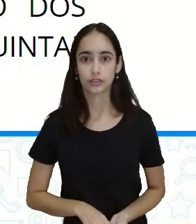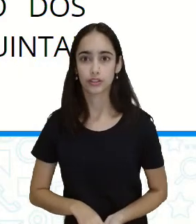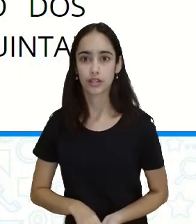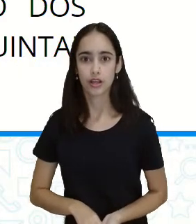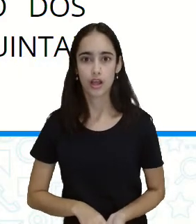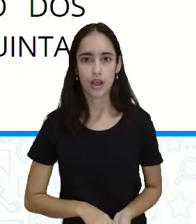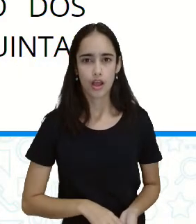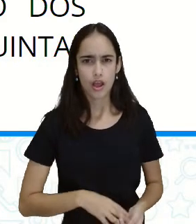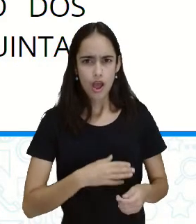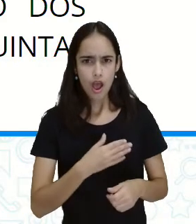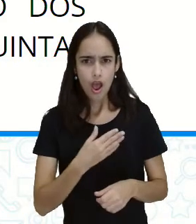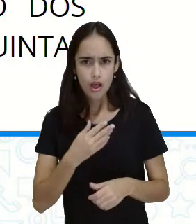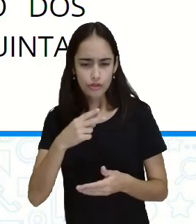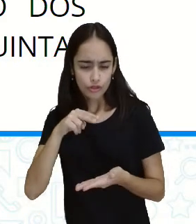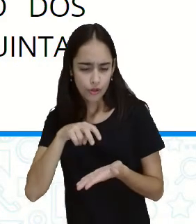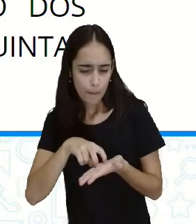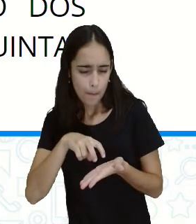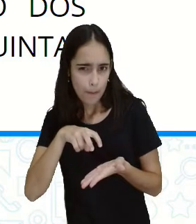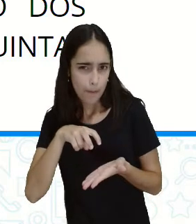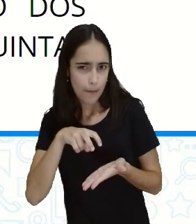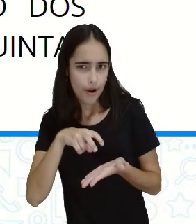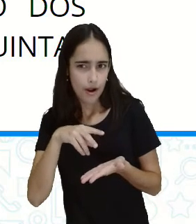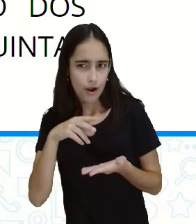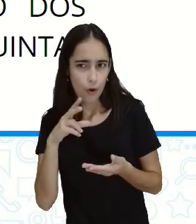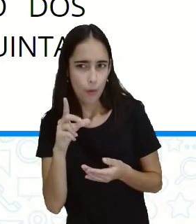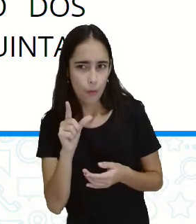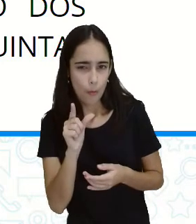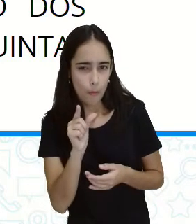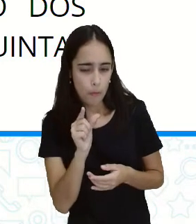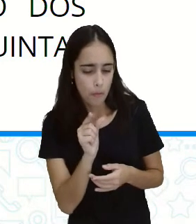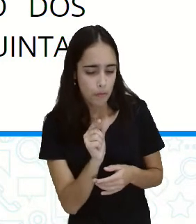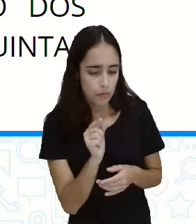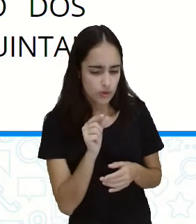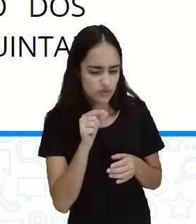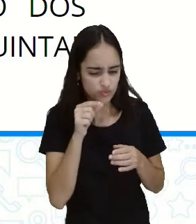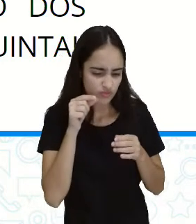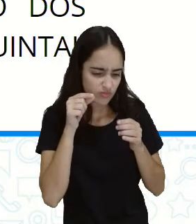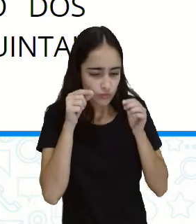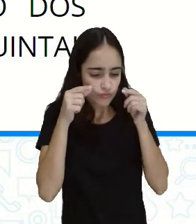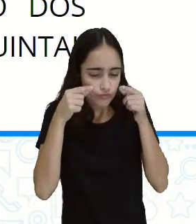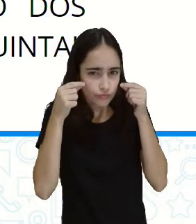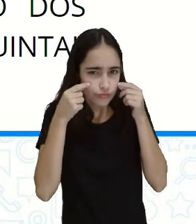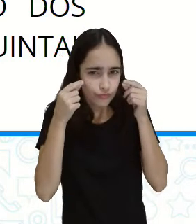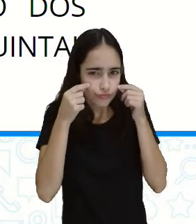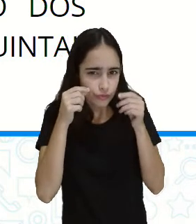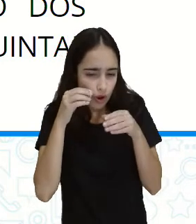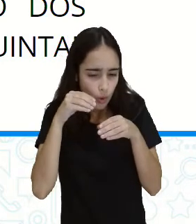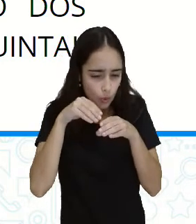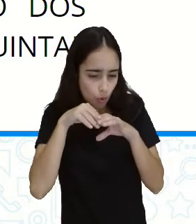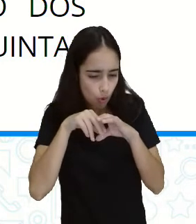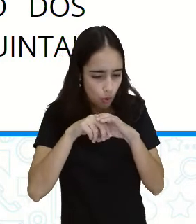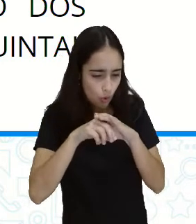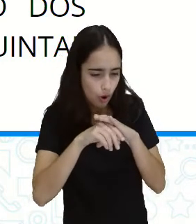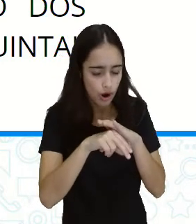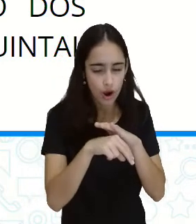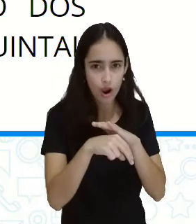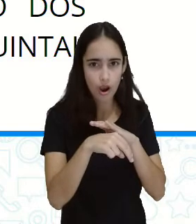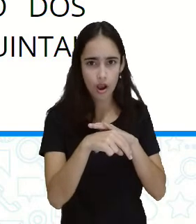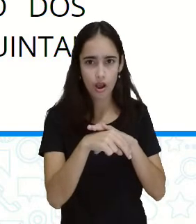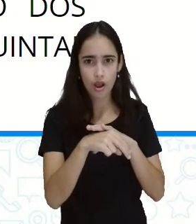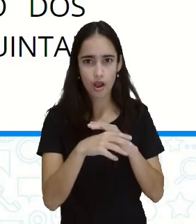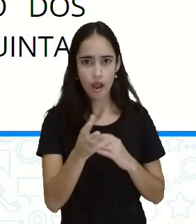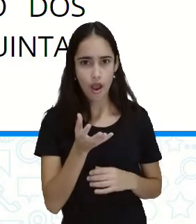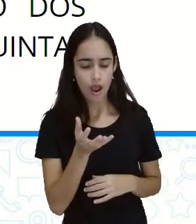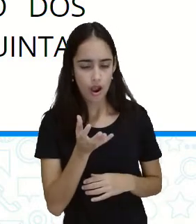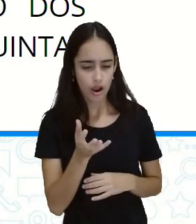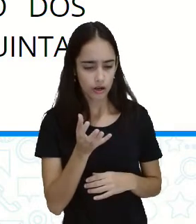Certa manhã, um pequeno rato saiu do buraco pela primeira vez. Queria conhecer o